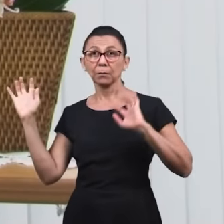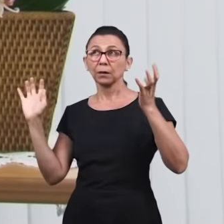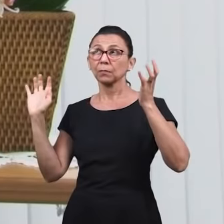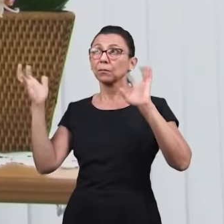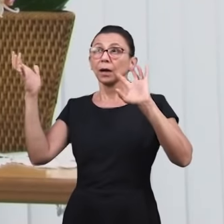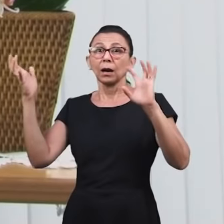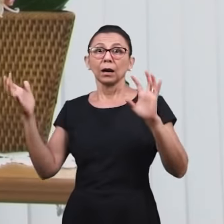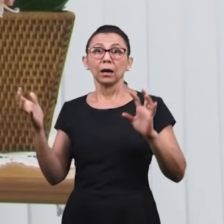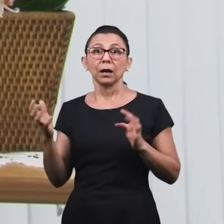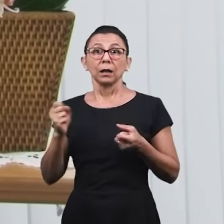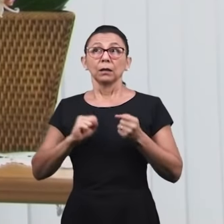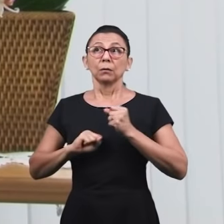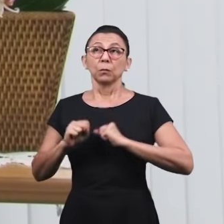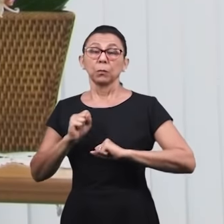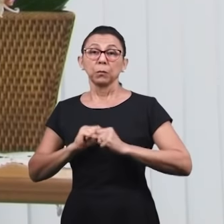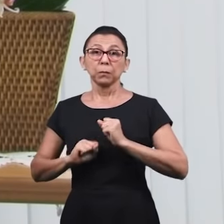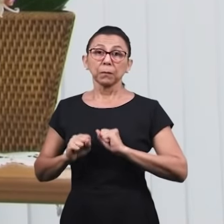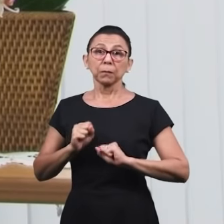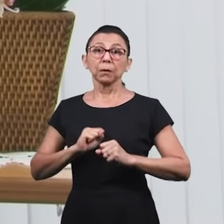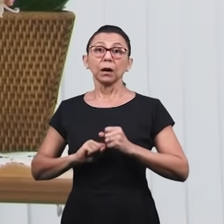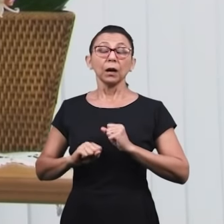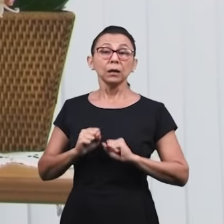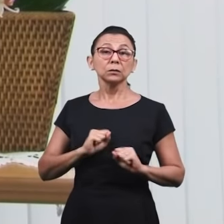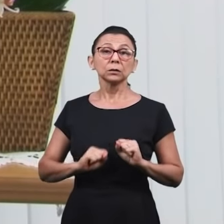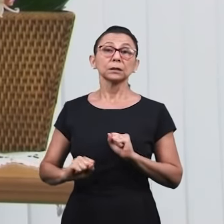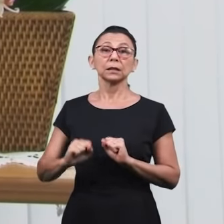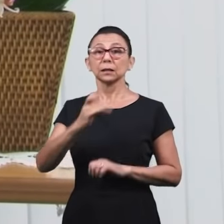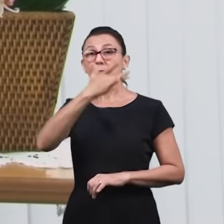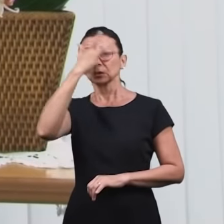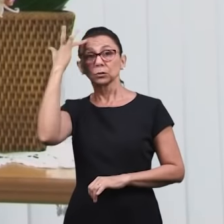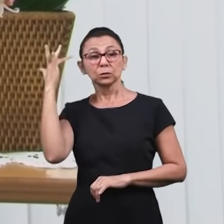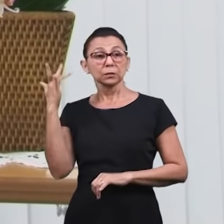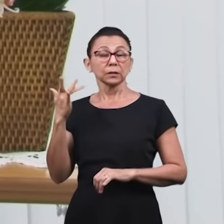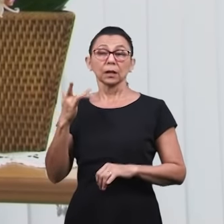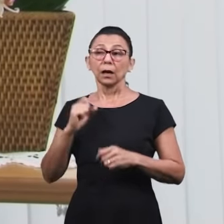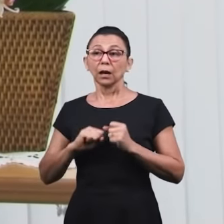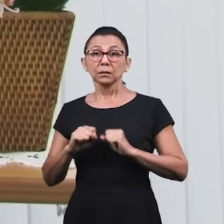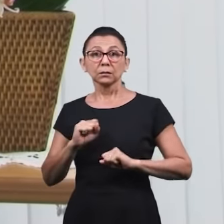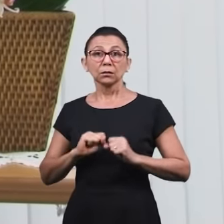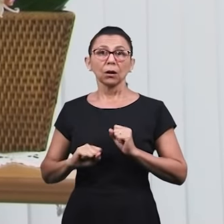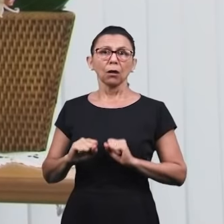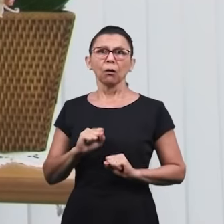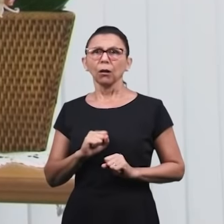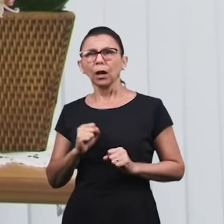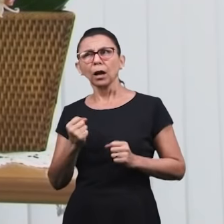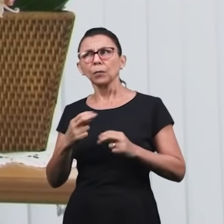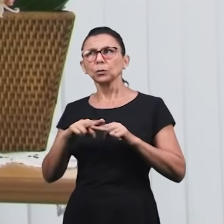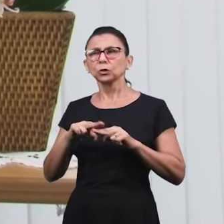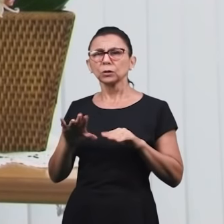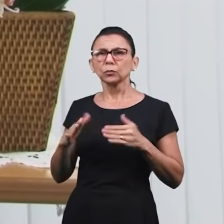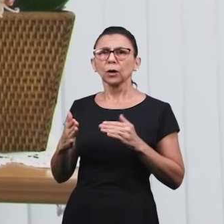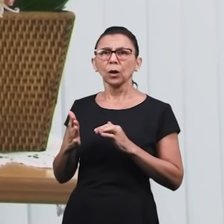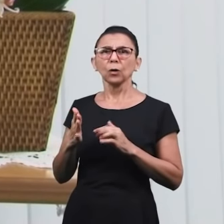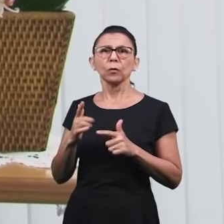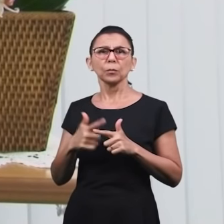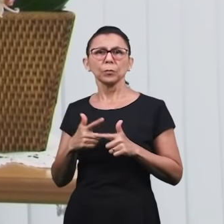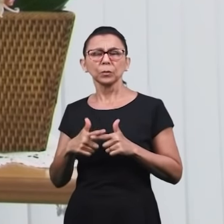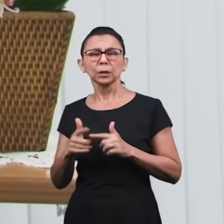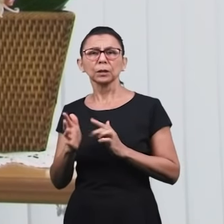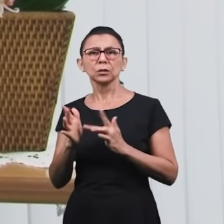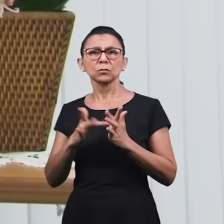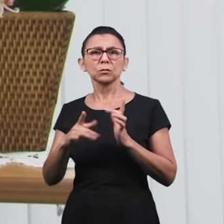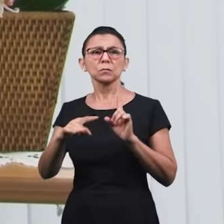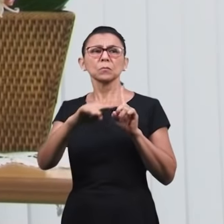de todos os acontecimentos. Mas, quando a igreja, quando os discípulos estavam reunidos e o Espírito